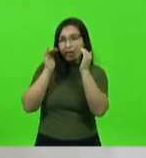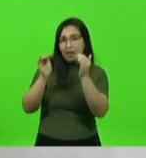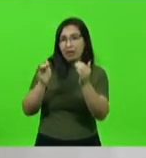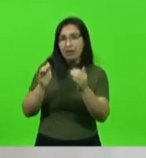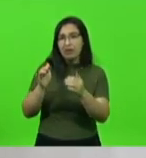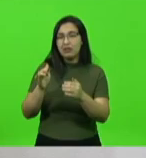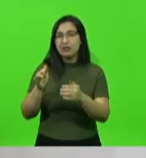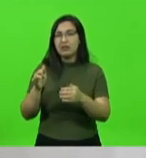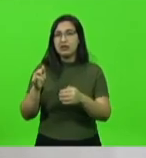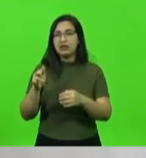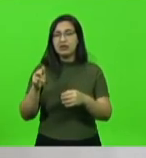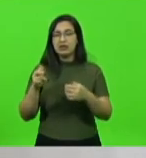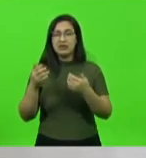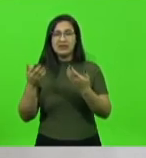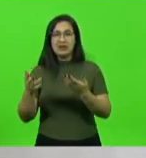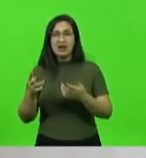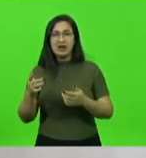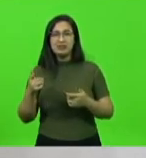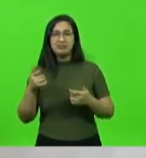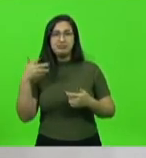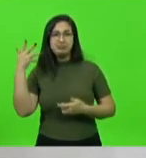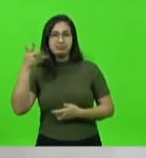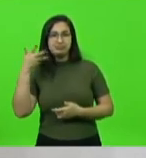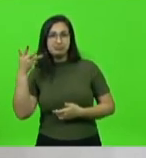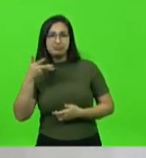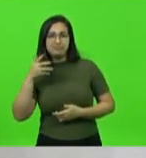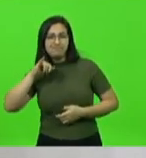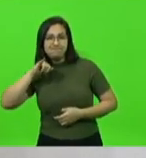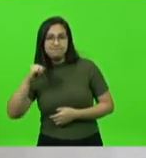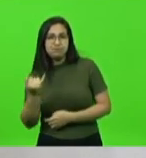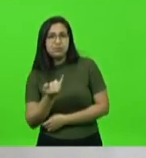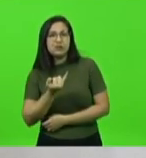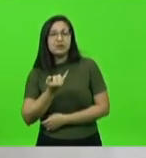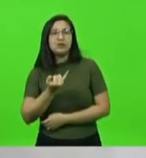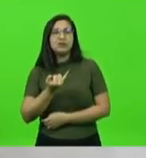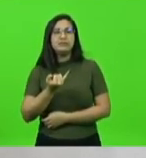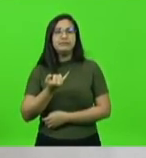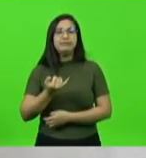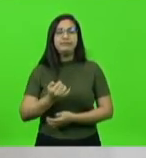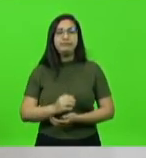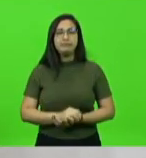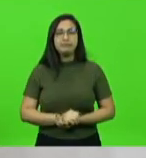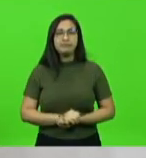irreais, oportunistas e demagógicos.